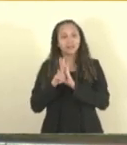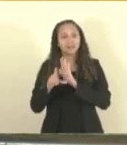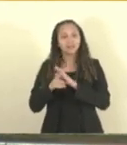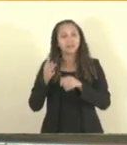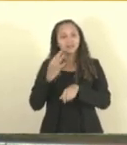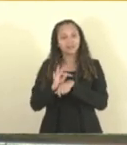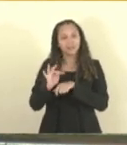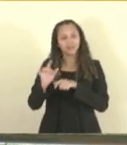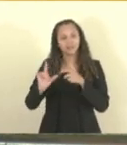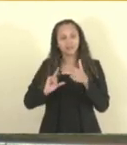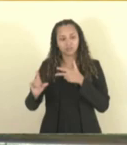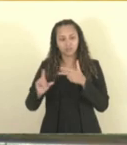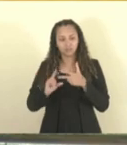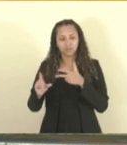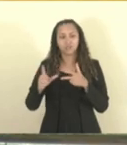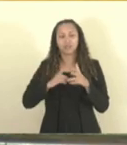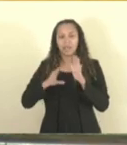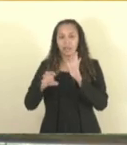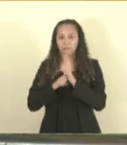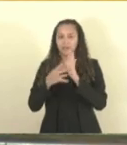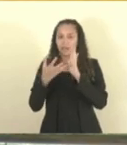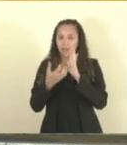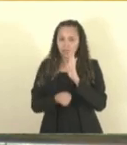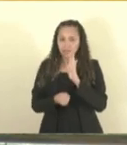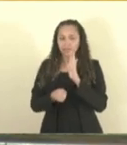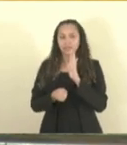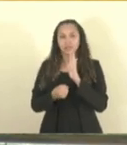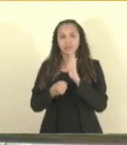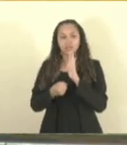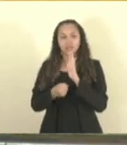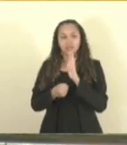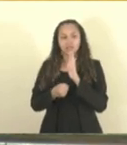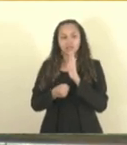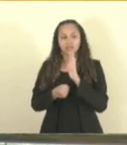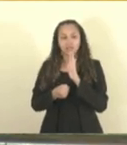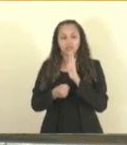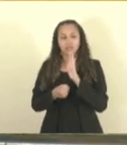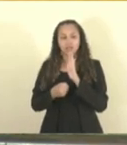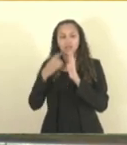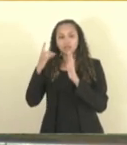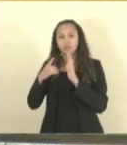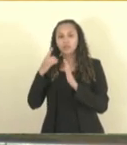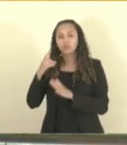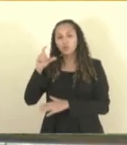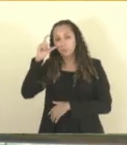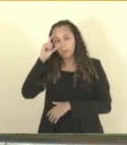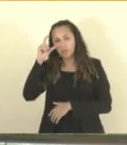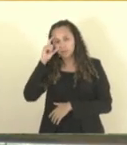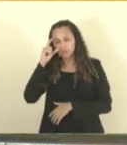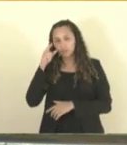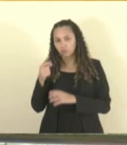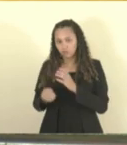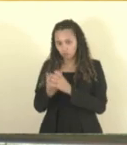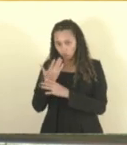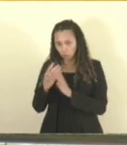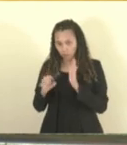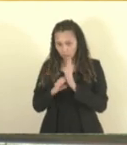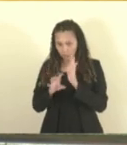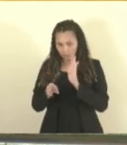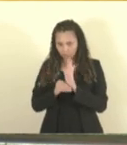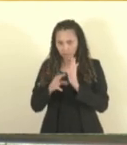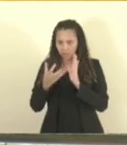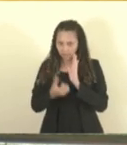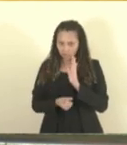Legislativa, com acolhimento das emendas de autoria do deputado Mazinho dos Anjos. Em sua